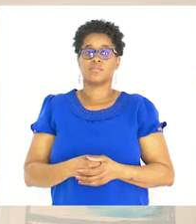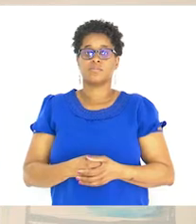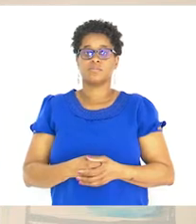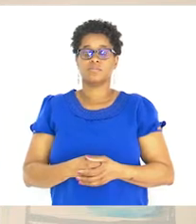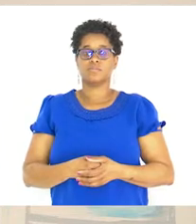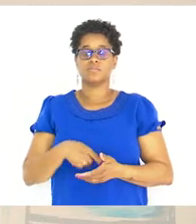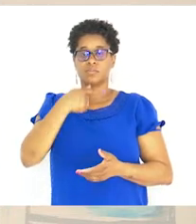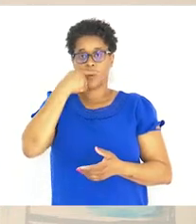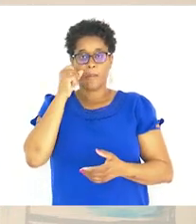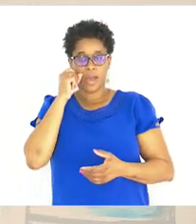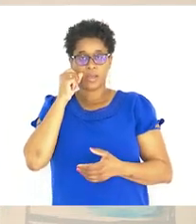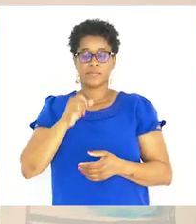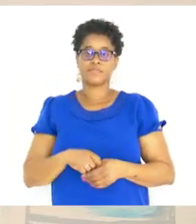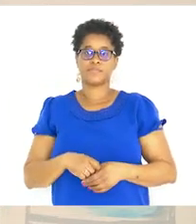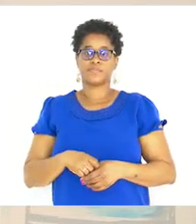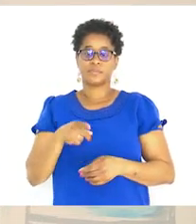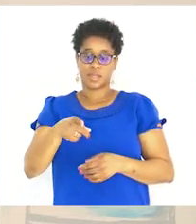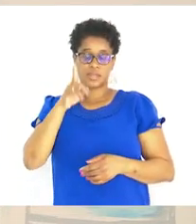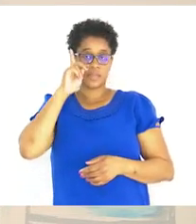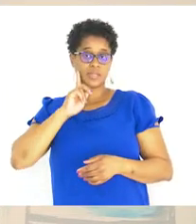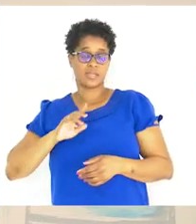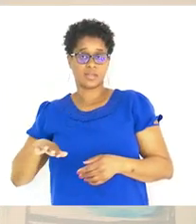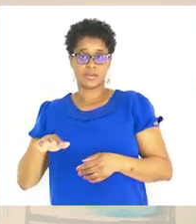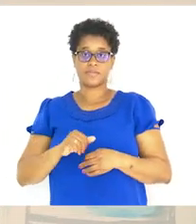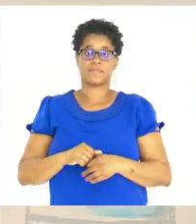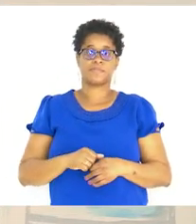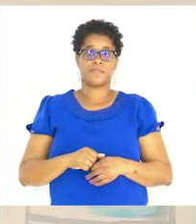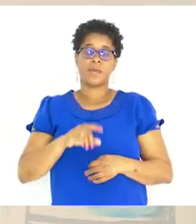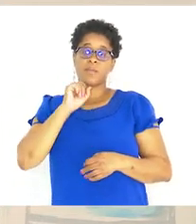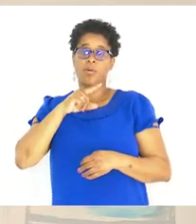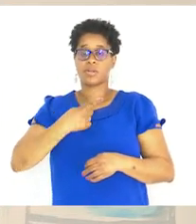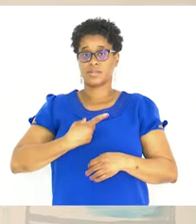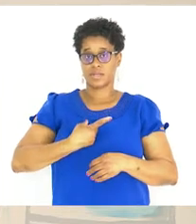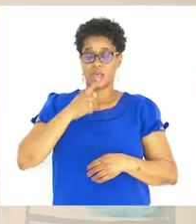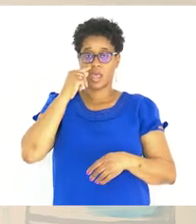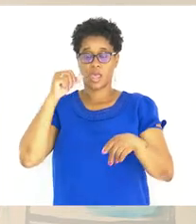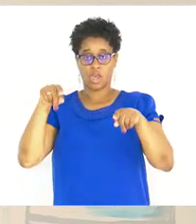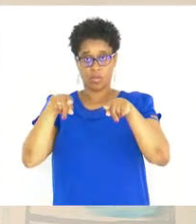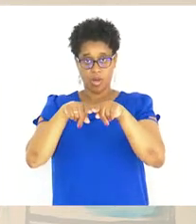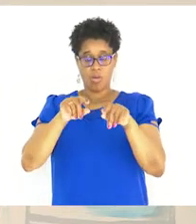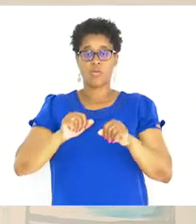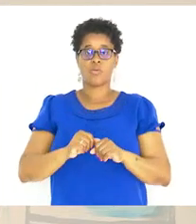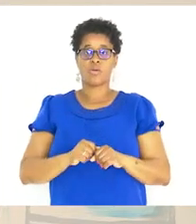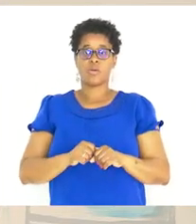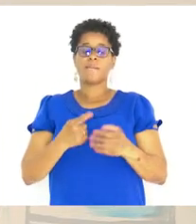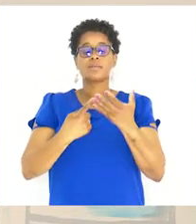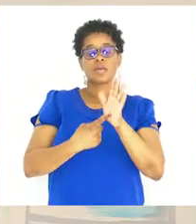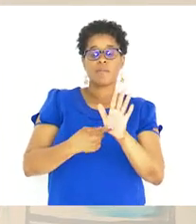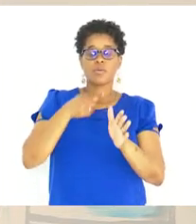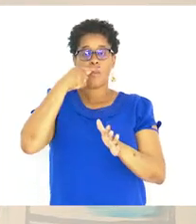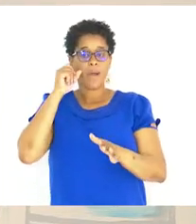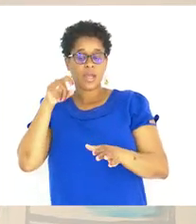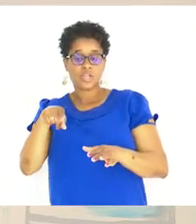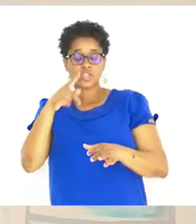O pai Portanto desta menina Pode ser irmão Por exemplo Do